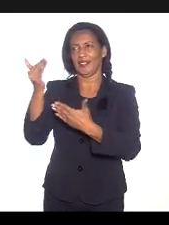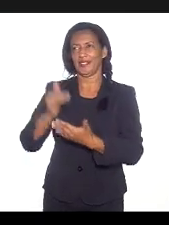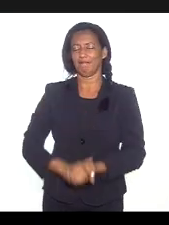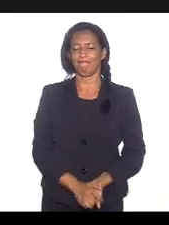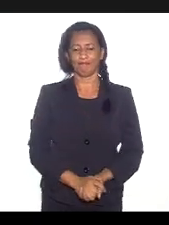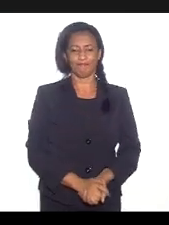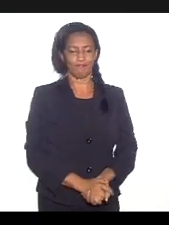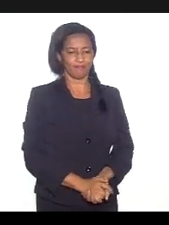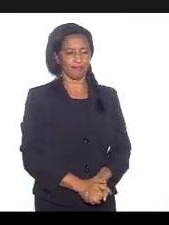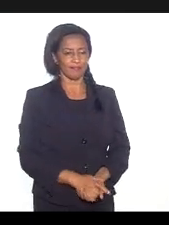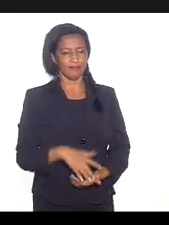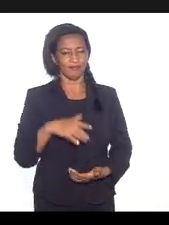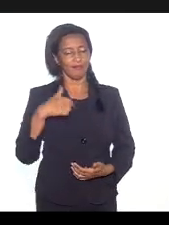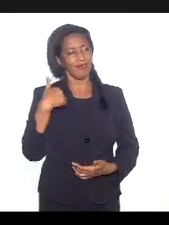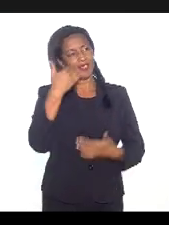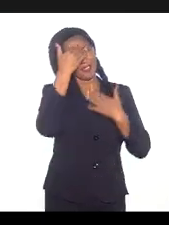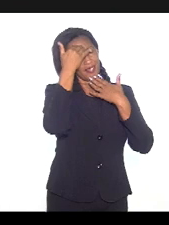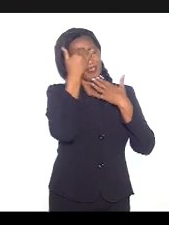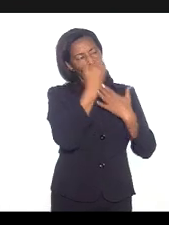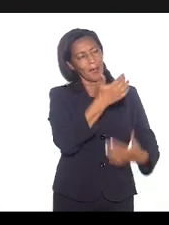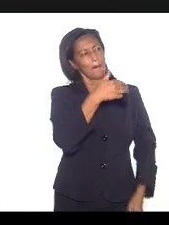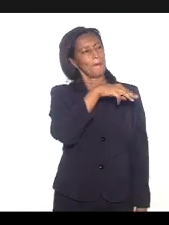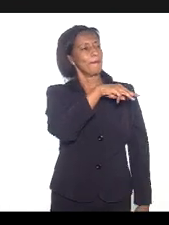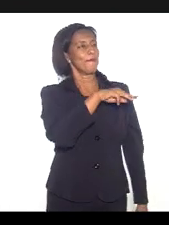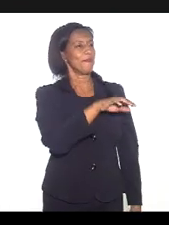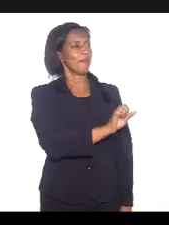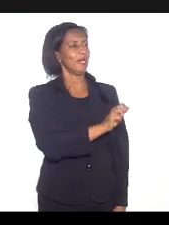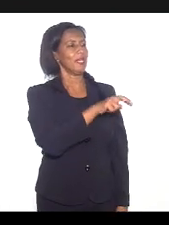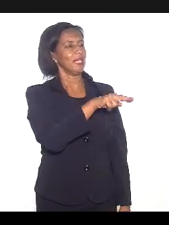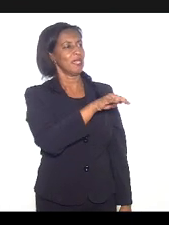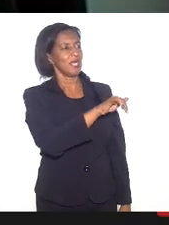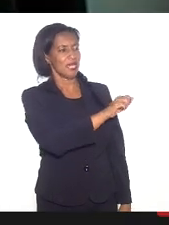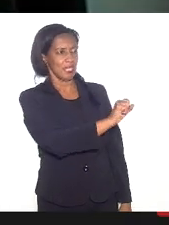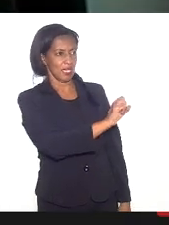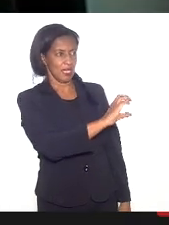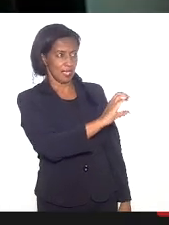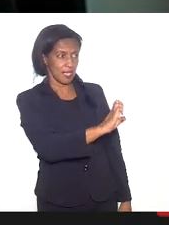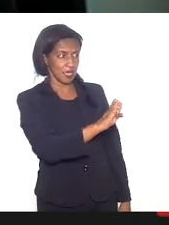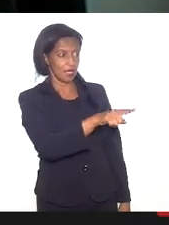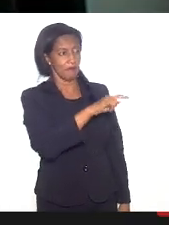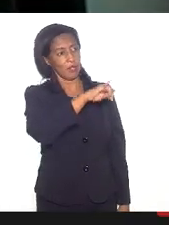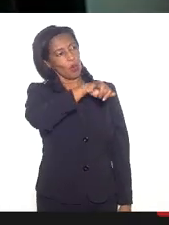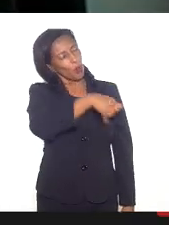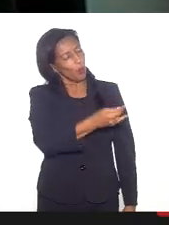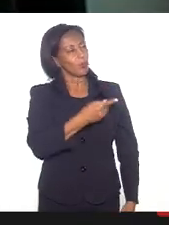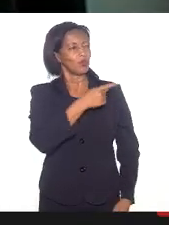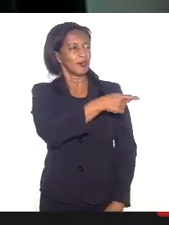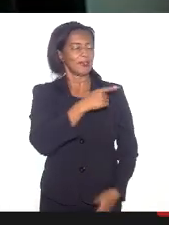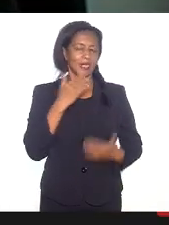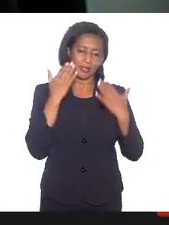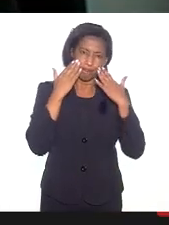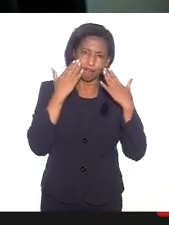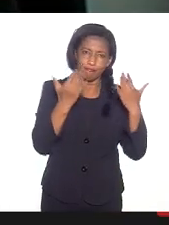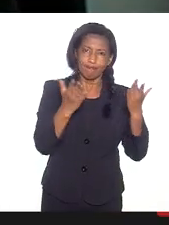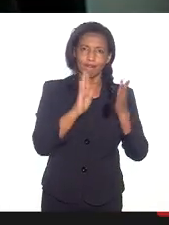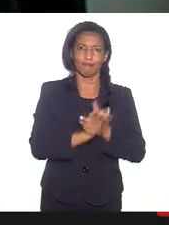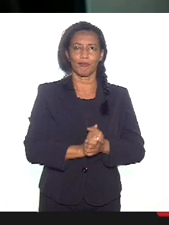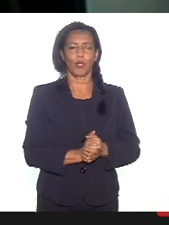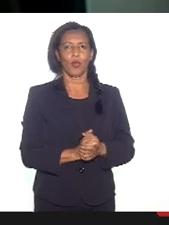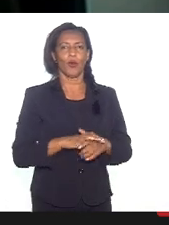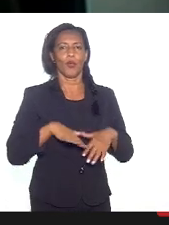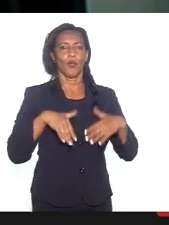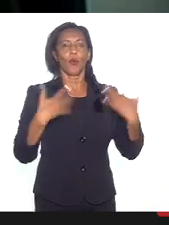Eu queria agradecer à mãe Nilce pelas suas palavras, pela oportunidade de demonstrar o